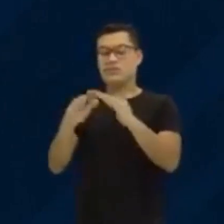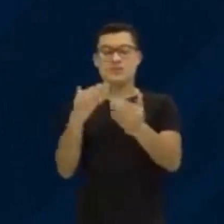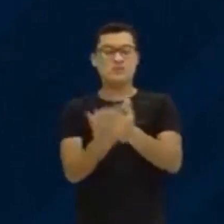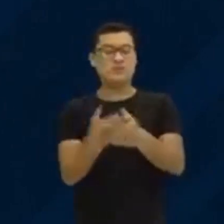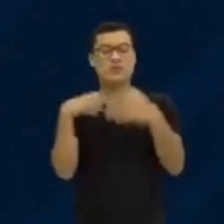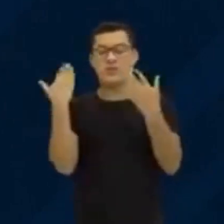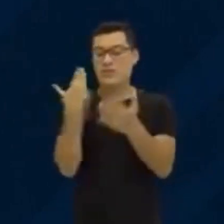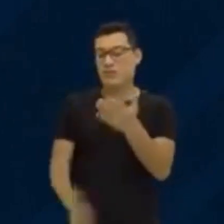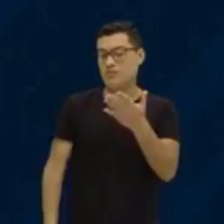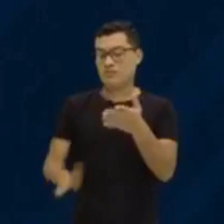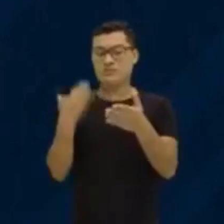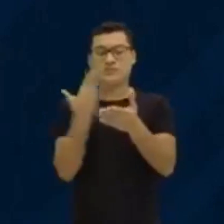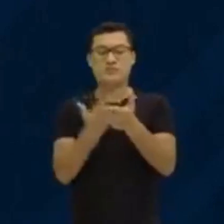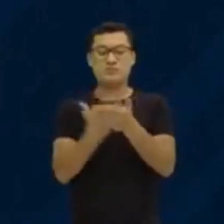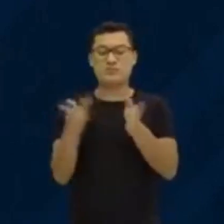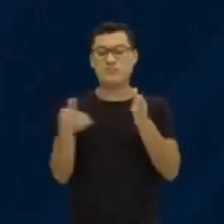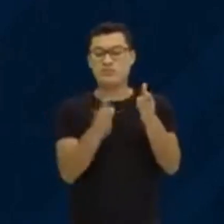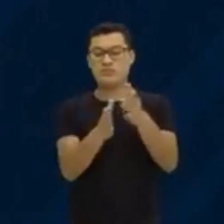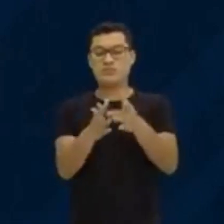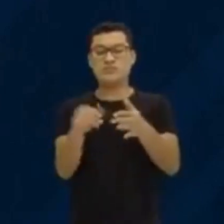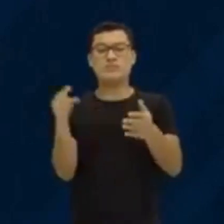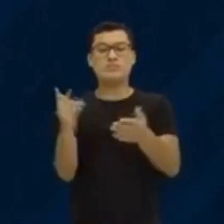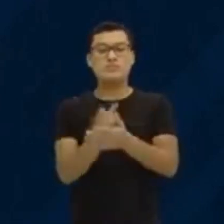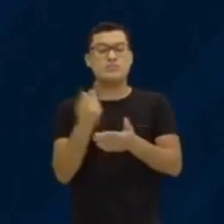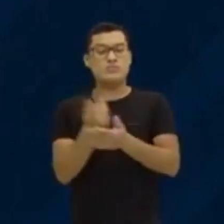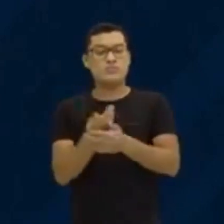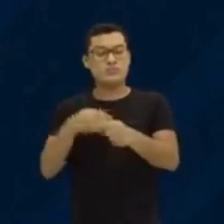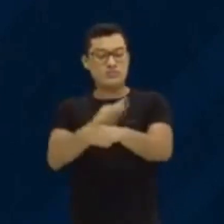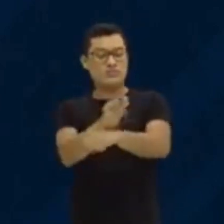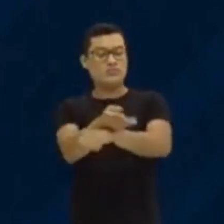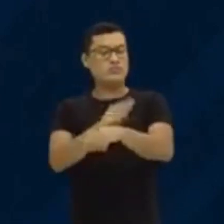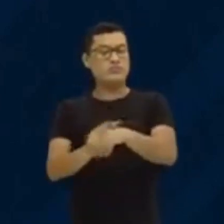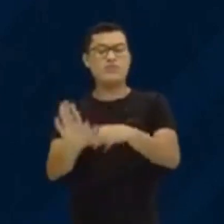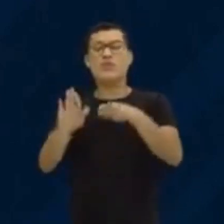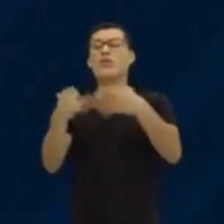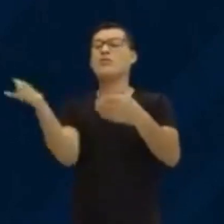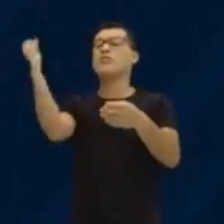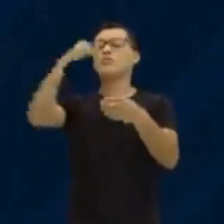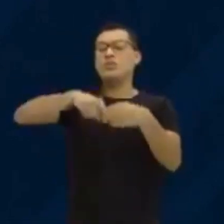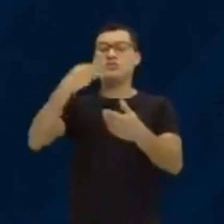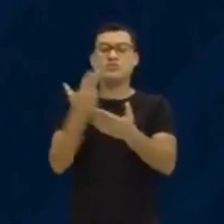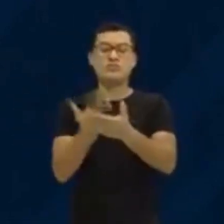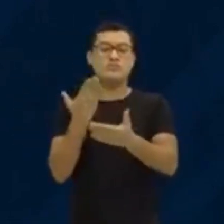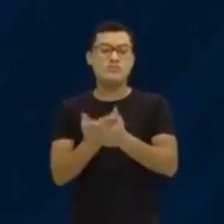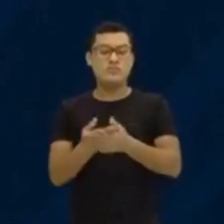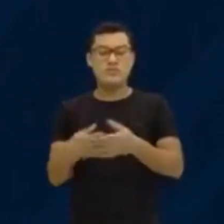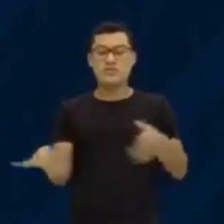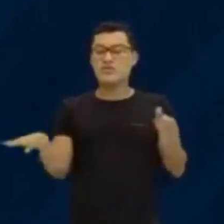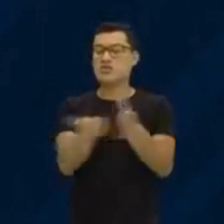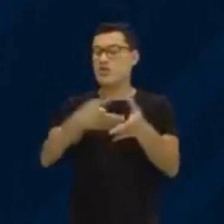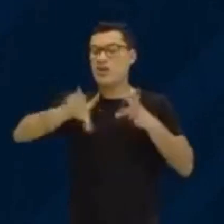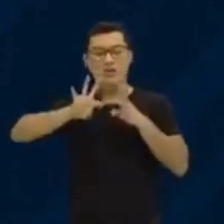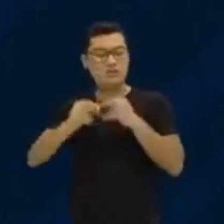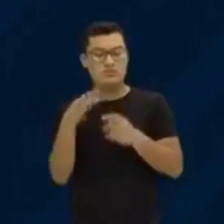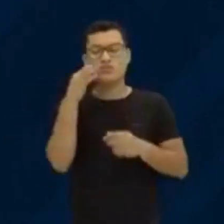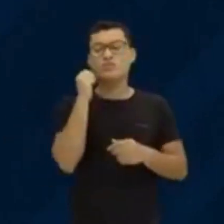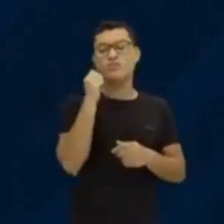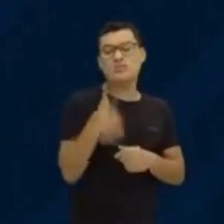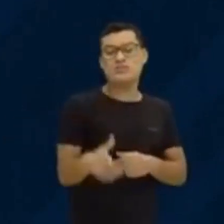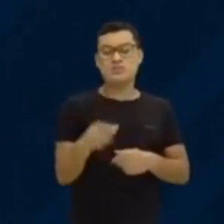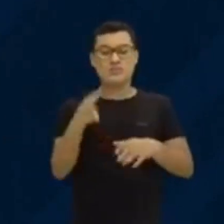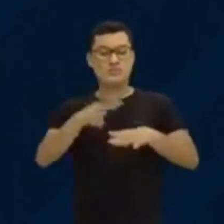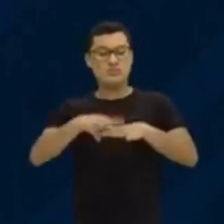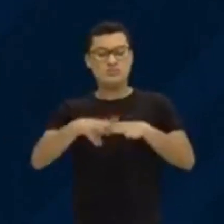aquele ritmo de estudo. E aproveitando para tirar as dúvidas. Para quando voltar aí as aulas normalmente, chegar com tudo lá e acertando todas as questões de